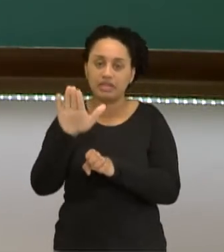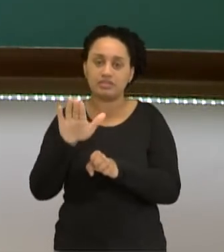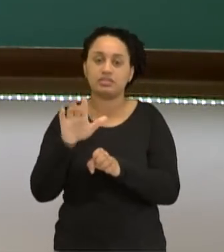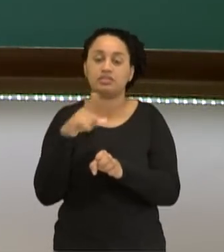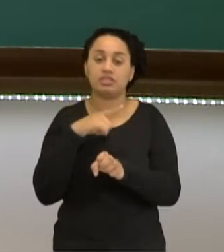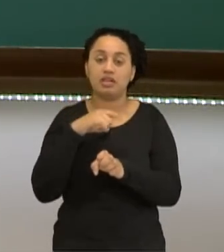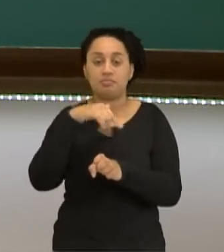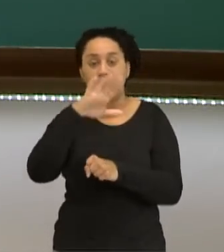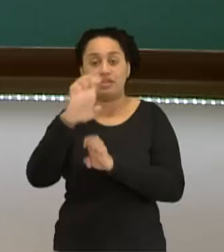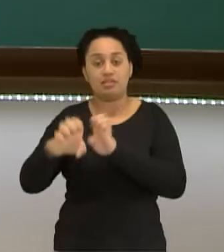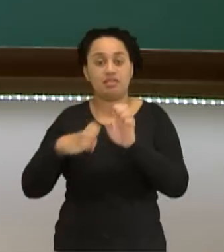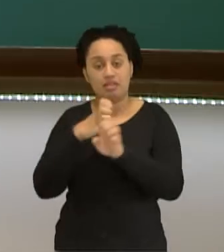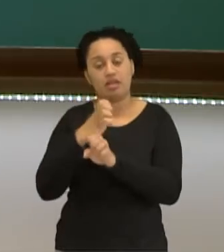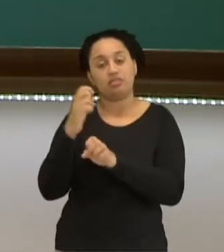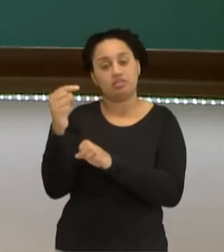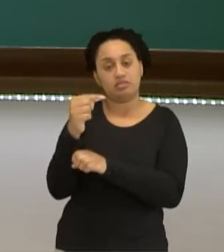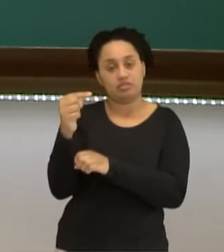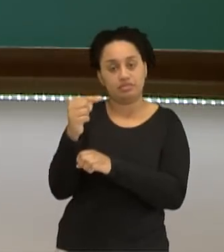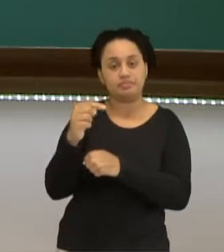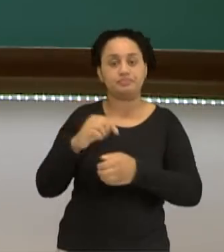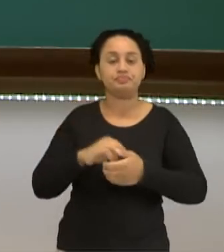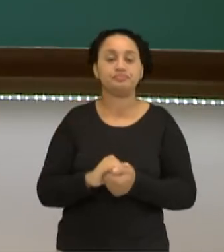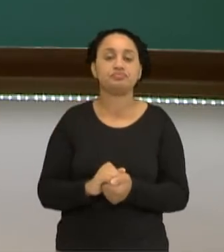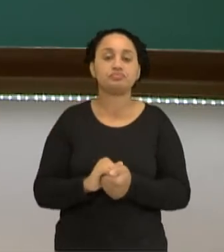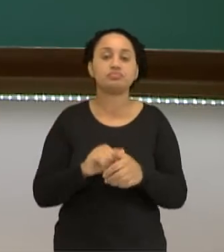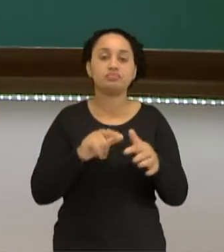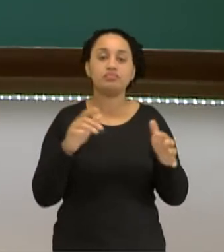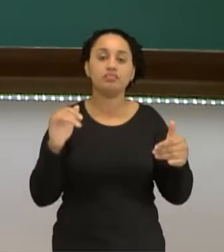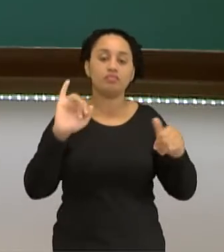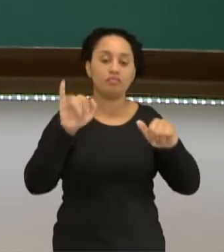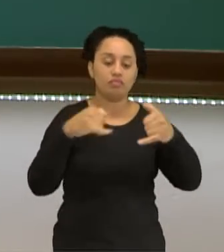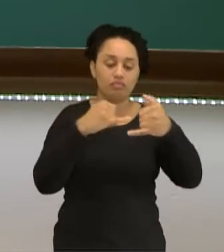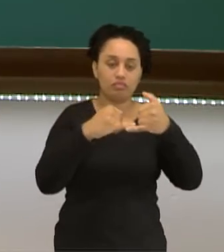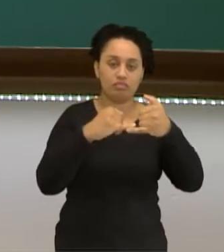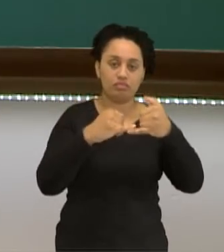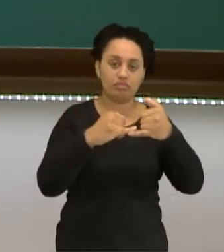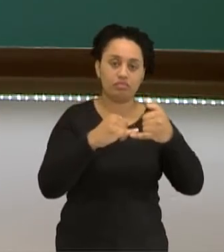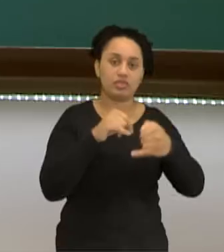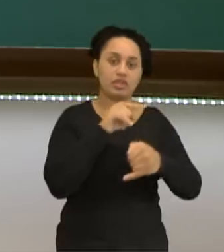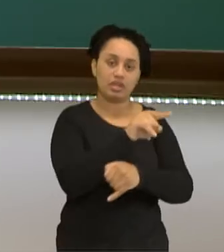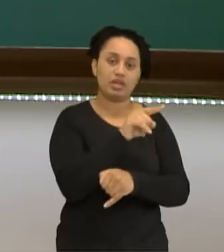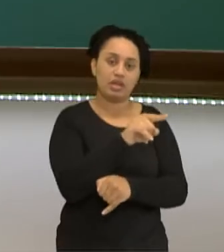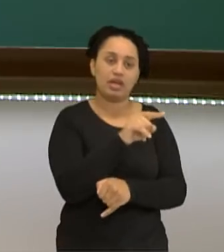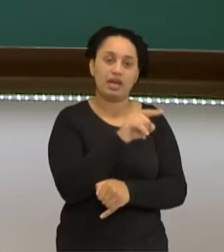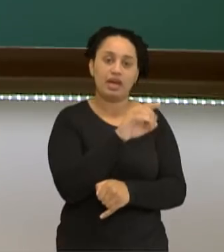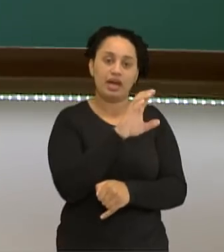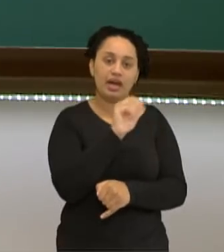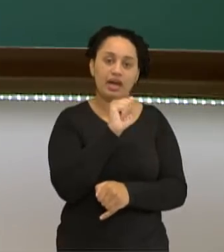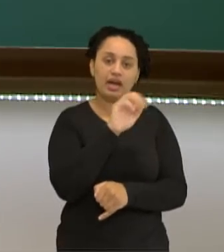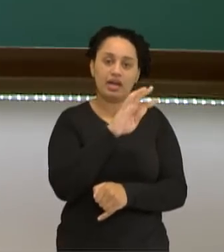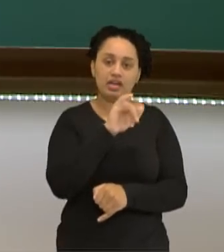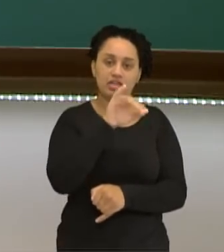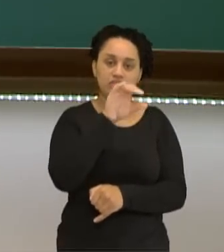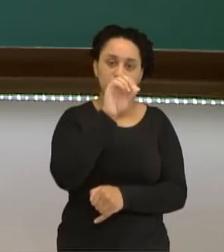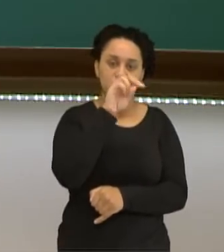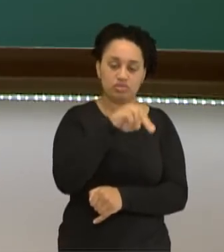maior, íon ânion. Então, essa ligação, o sódio é o íon cátion, o cloro é o íon ânion. É uma ligação entre